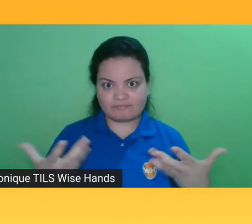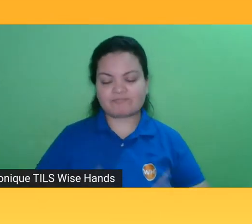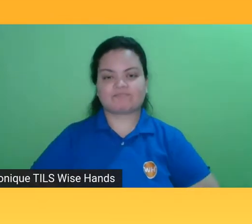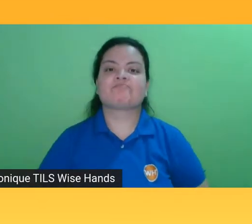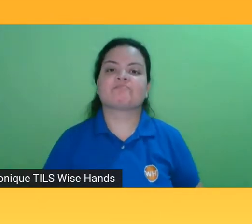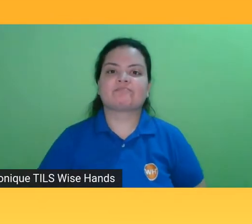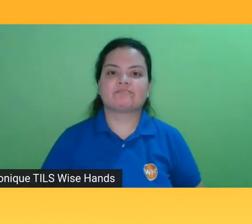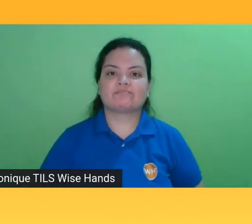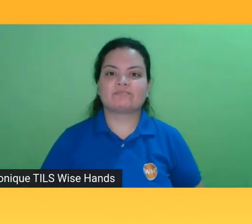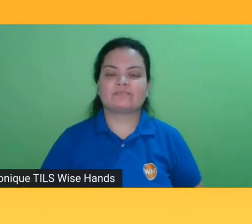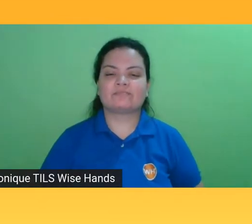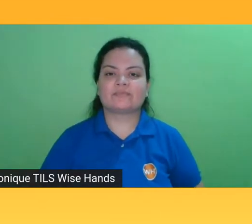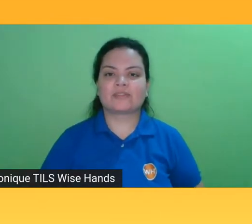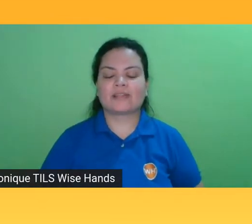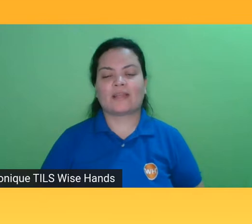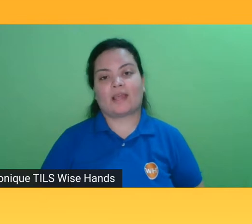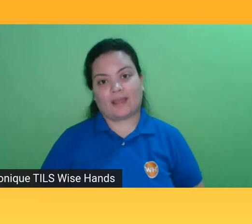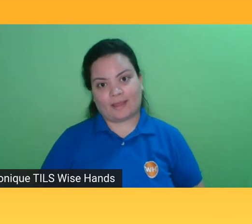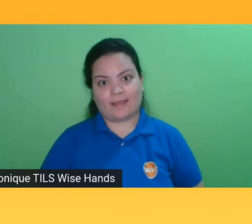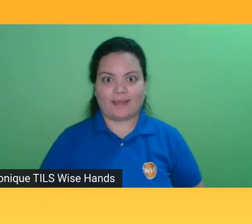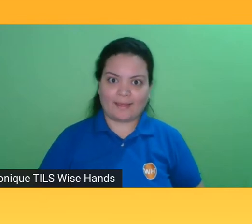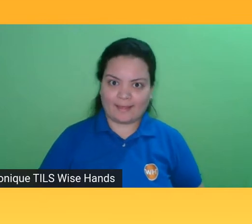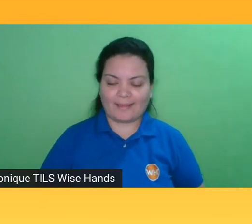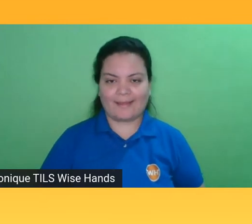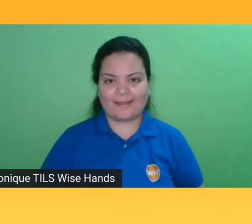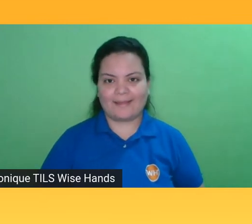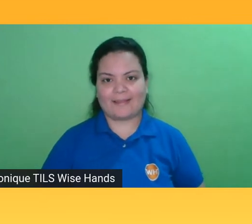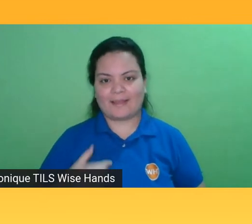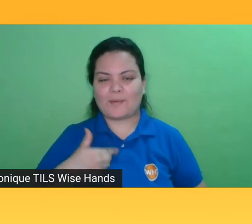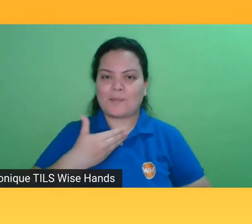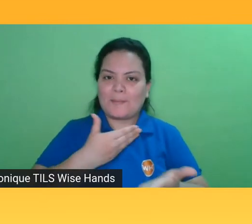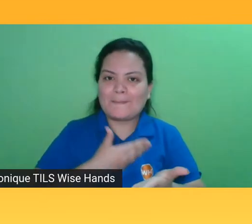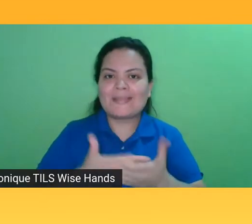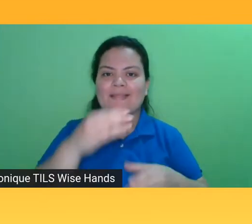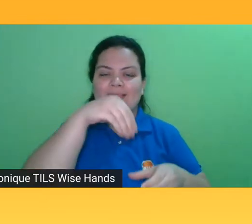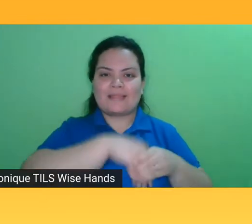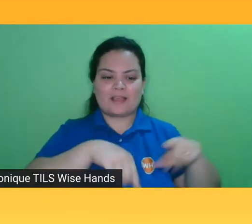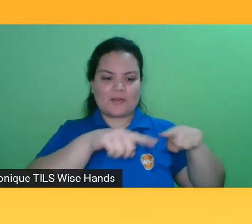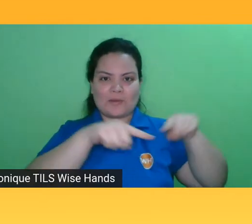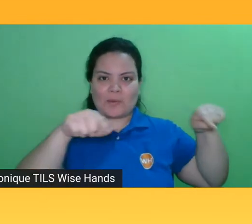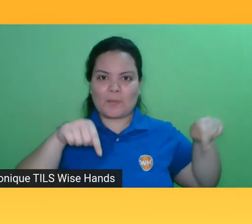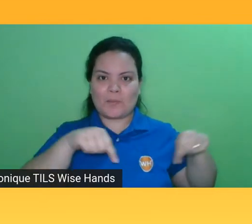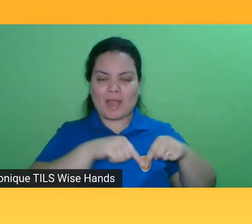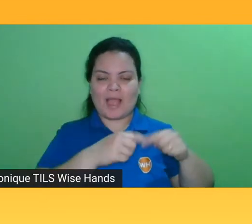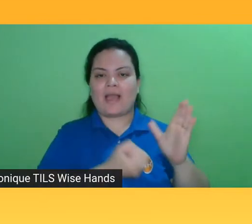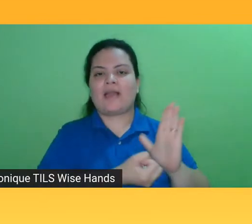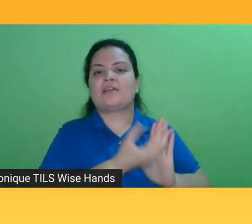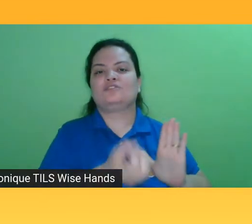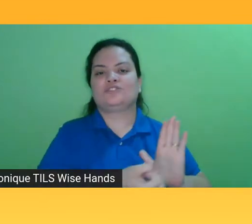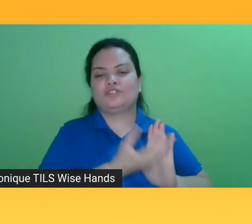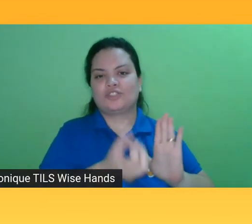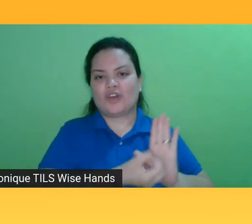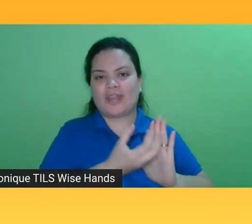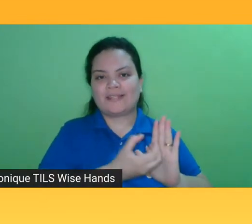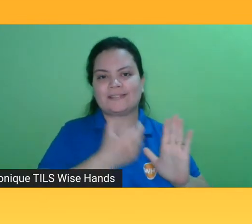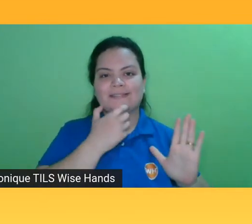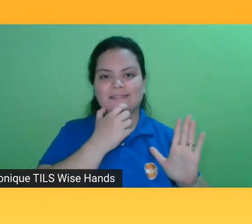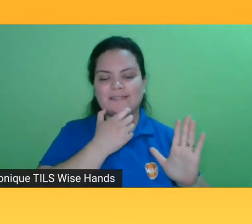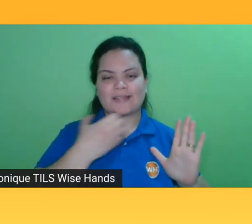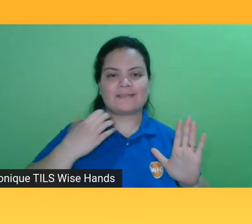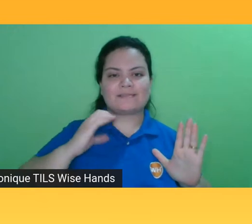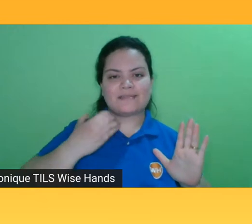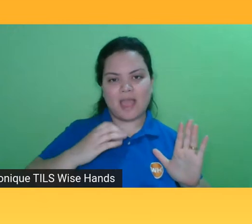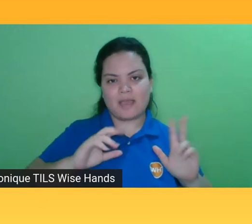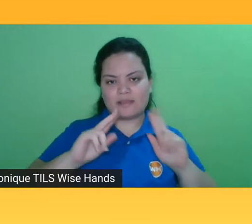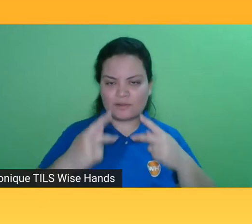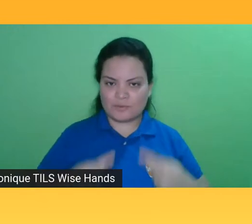comecei, na verdade, dentro de uma editora de ciências humanas como assistente e não parei